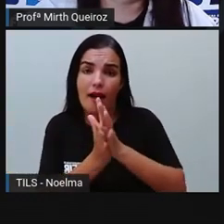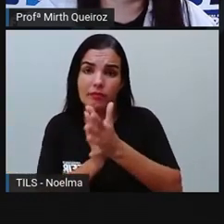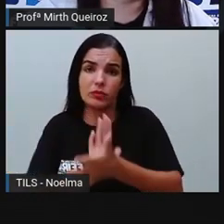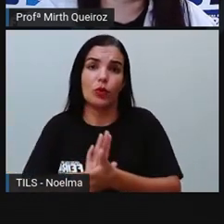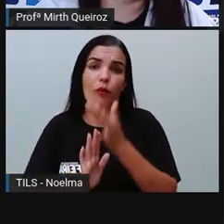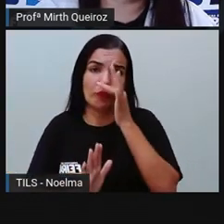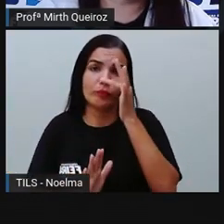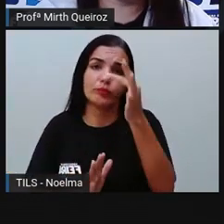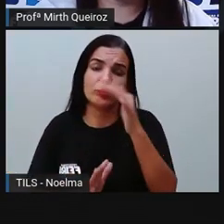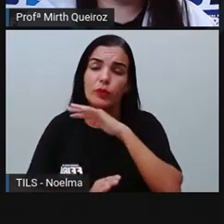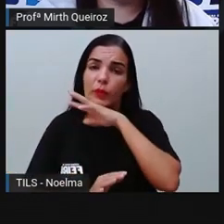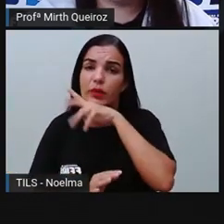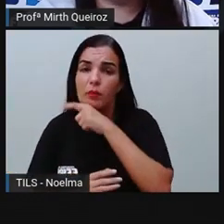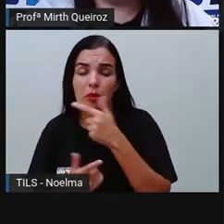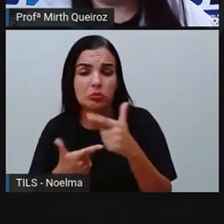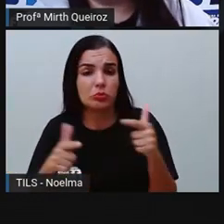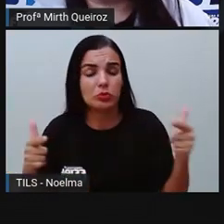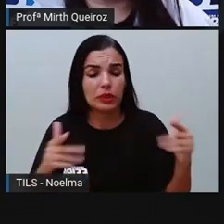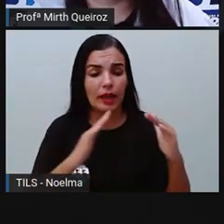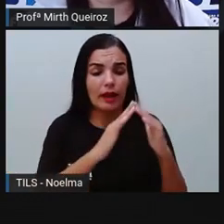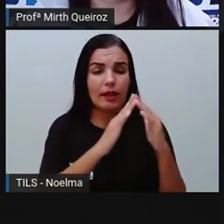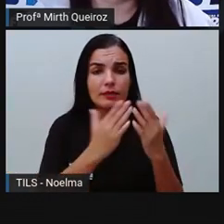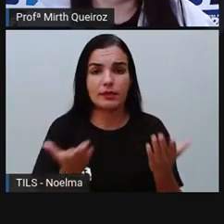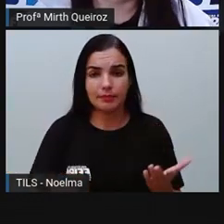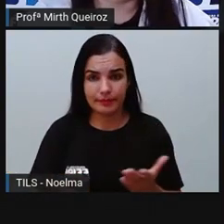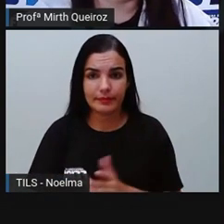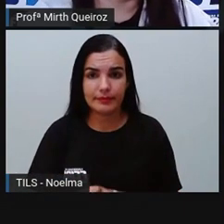Por essa intervenção aí no habitat deles.